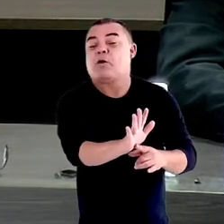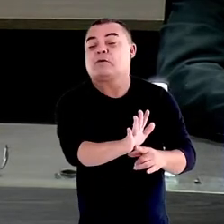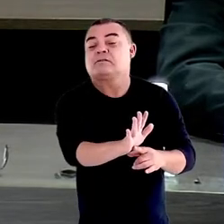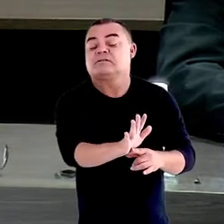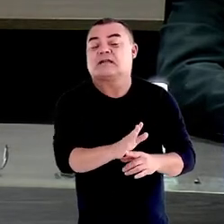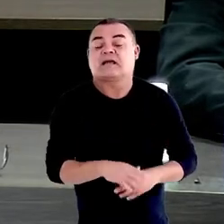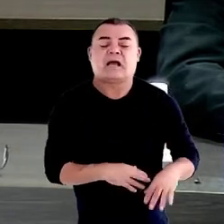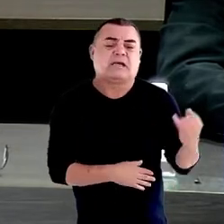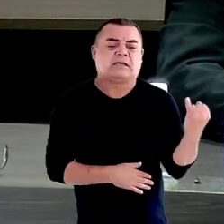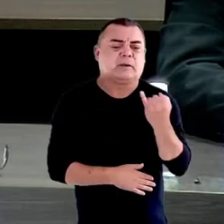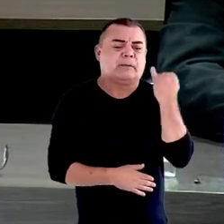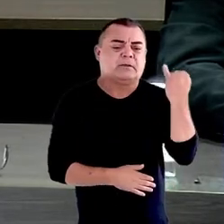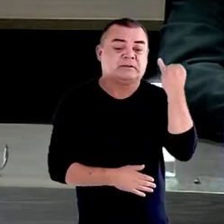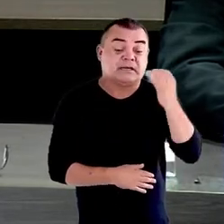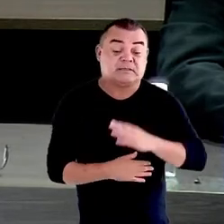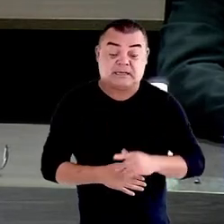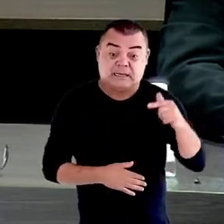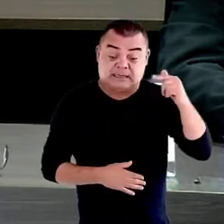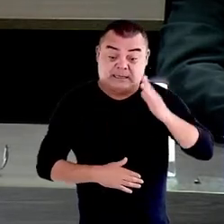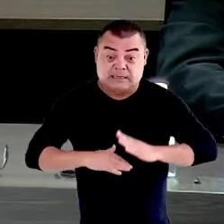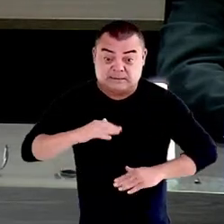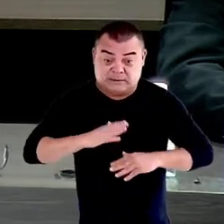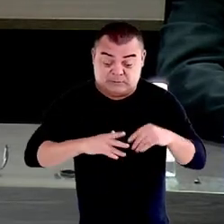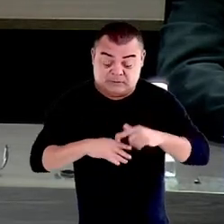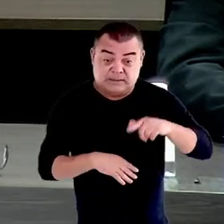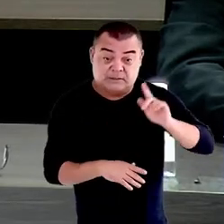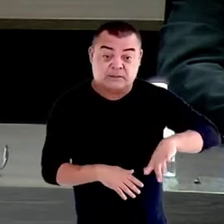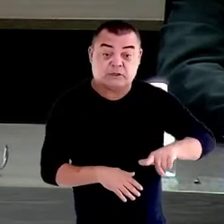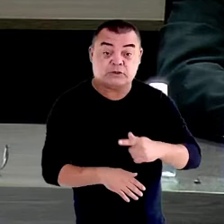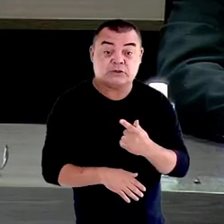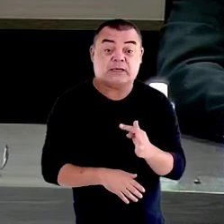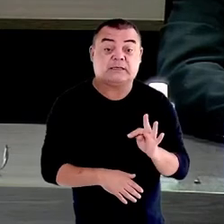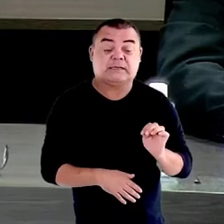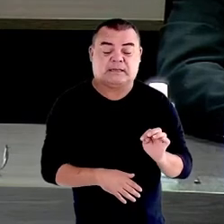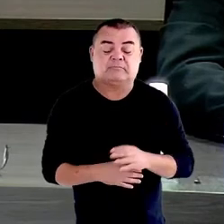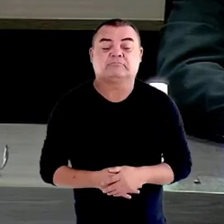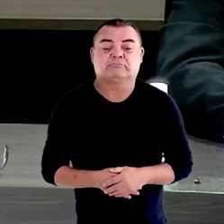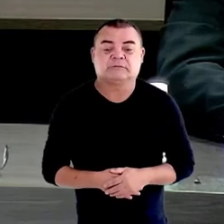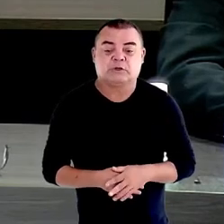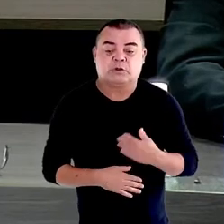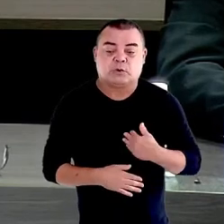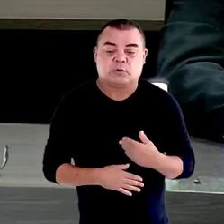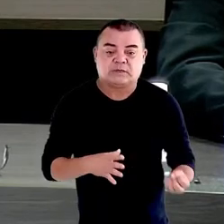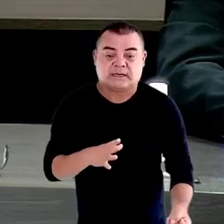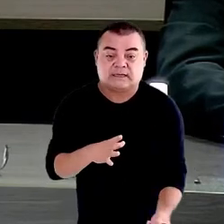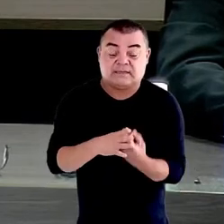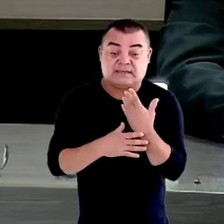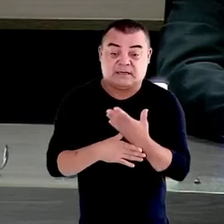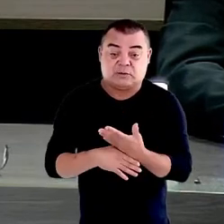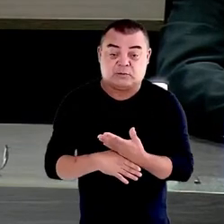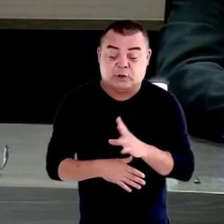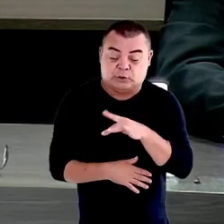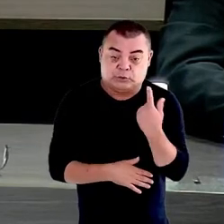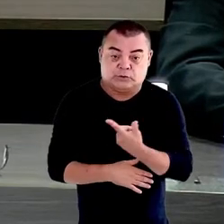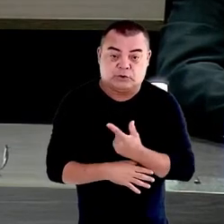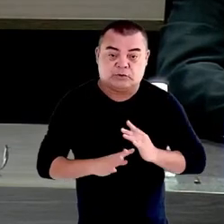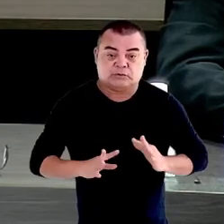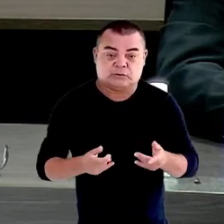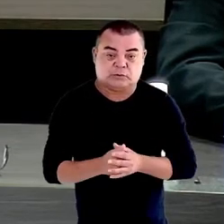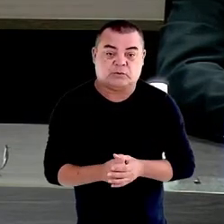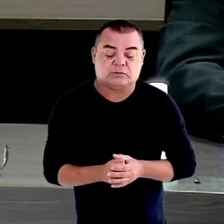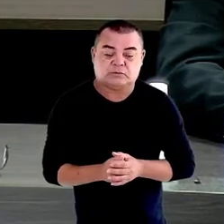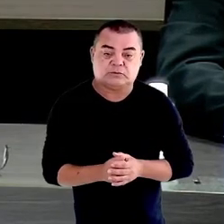relevância das atividades deste GT, cuja instalação, ora, nós todos, de maneira